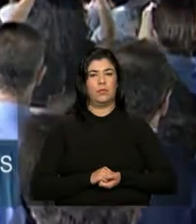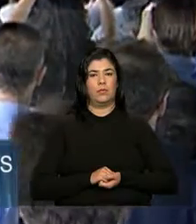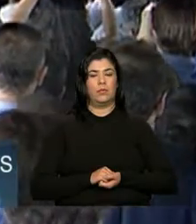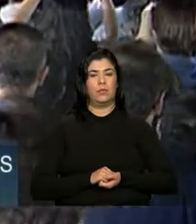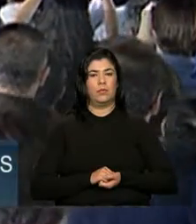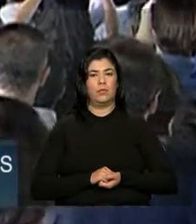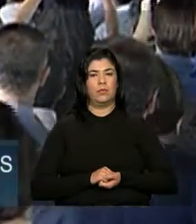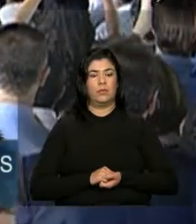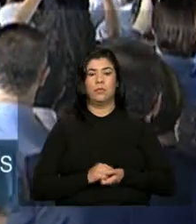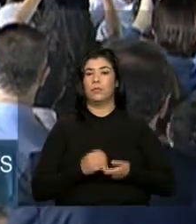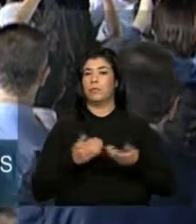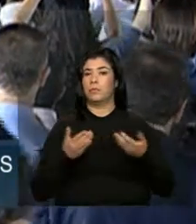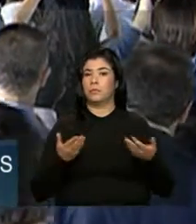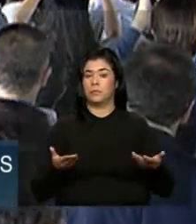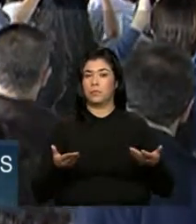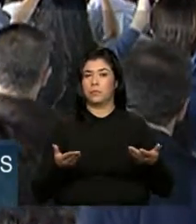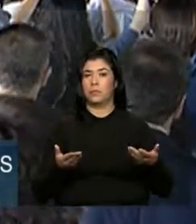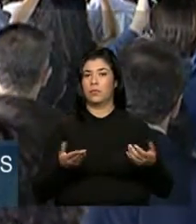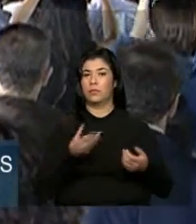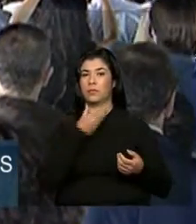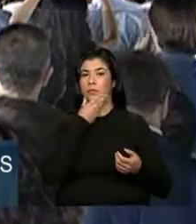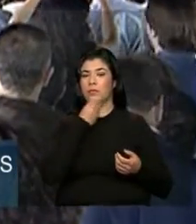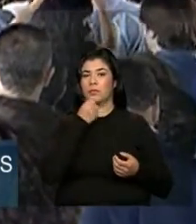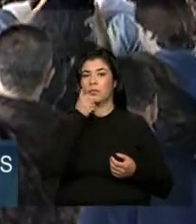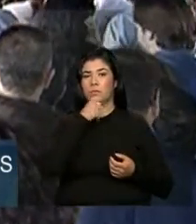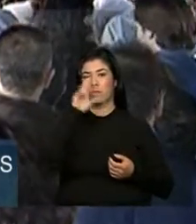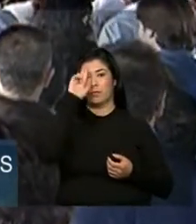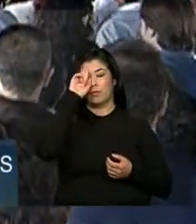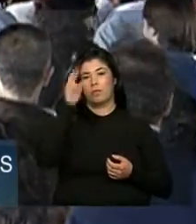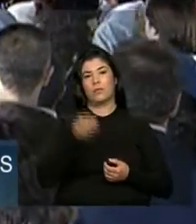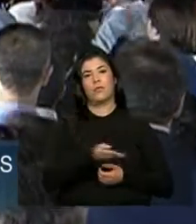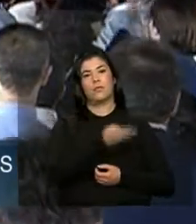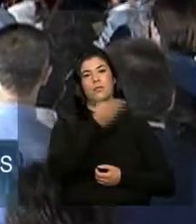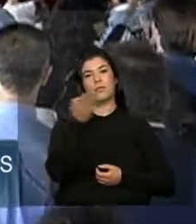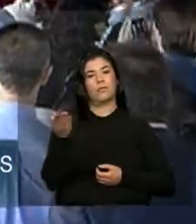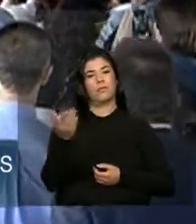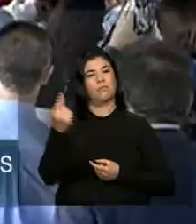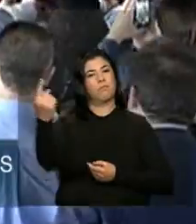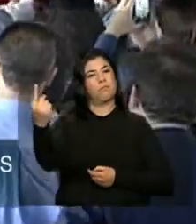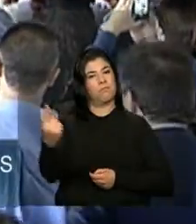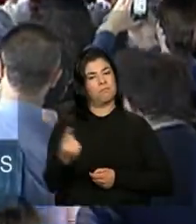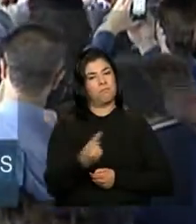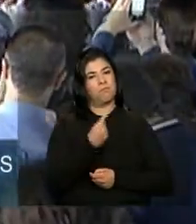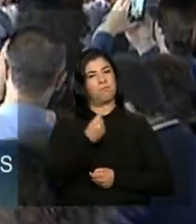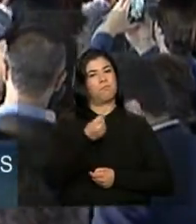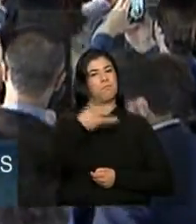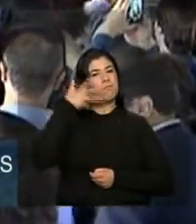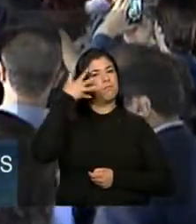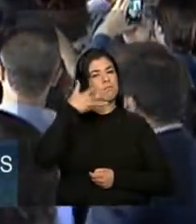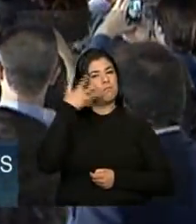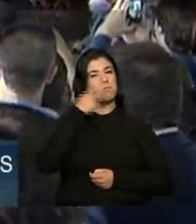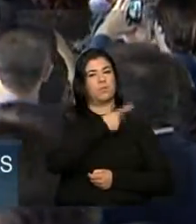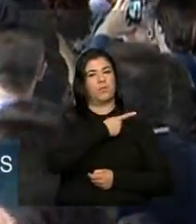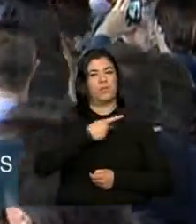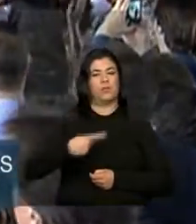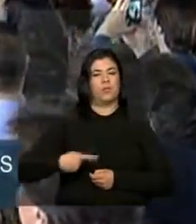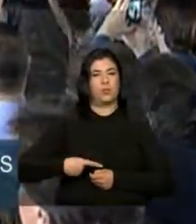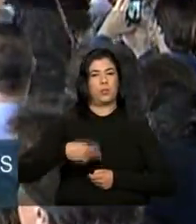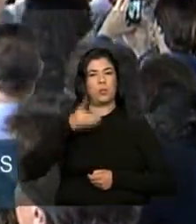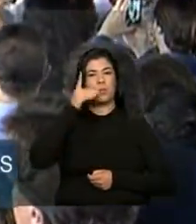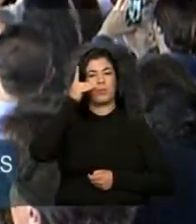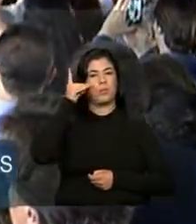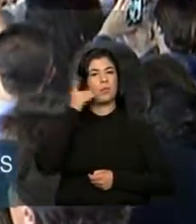Senhoras e senhores, com a palavra, a Presidenta da República, Dilma Rousseff.